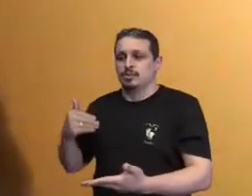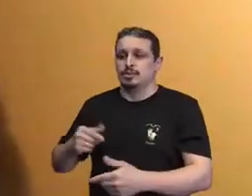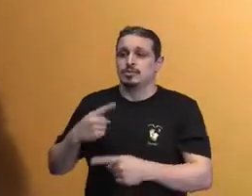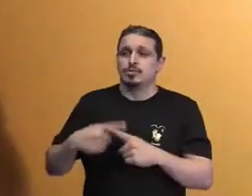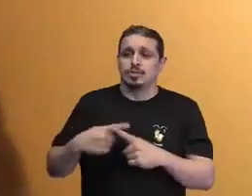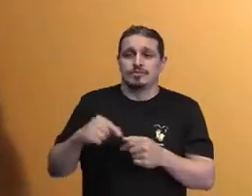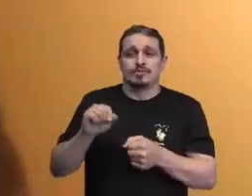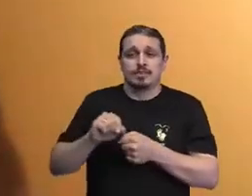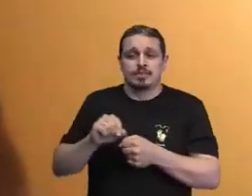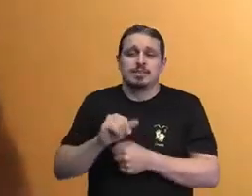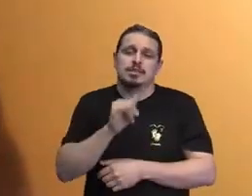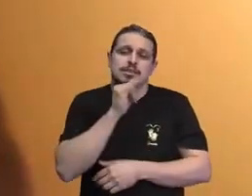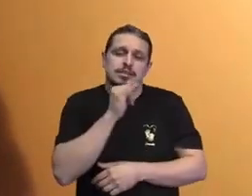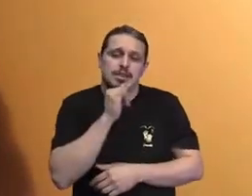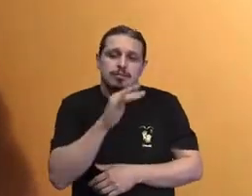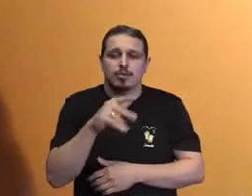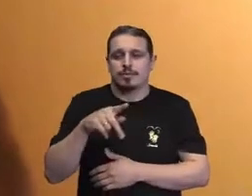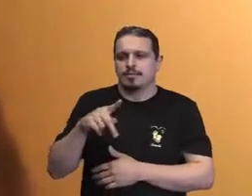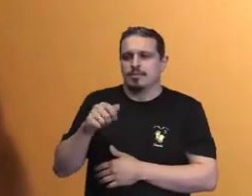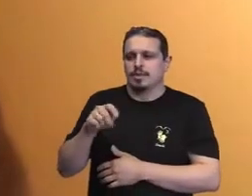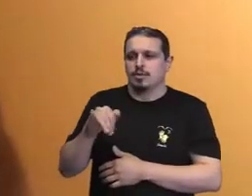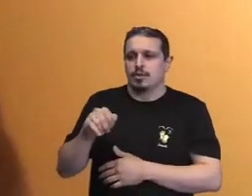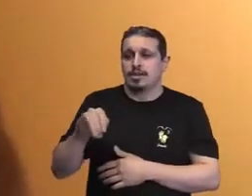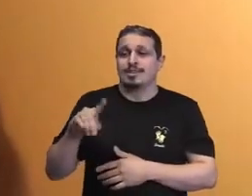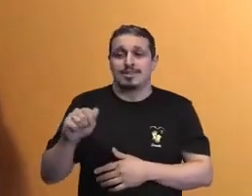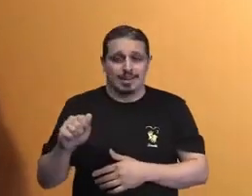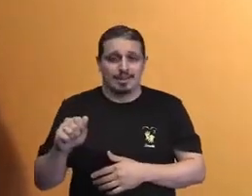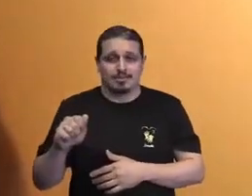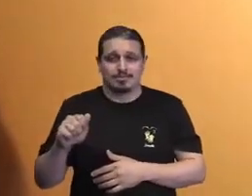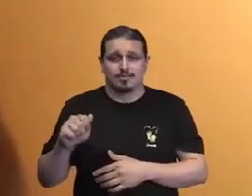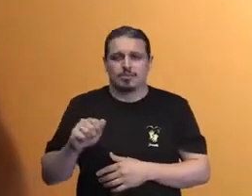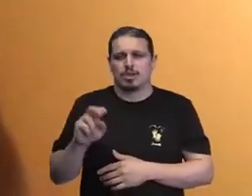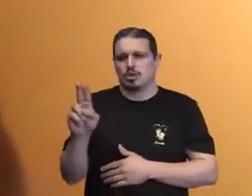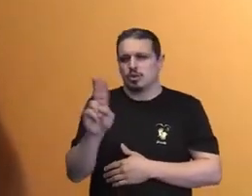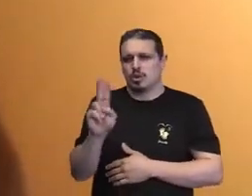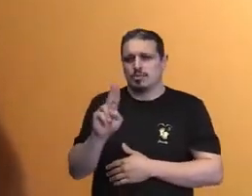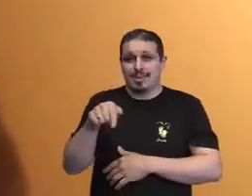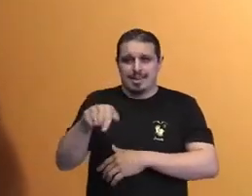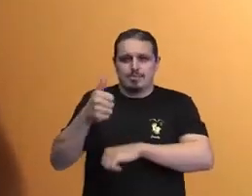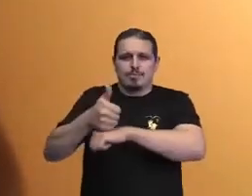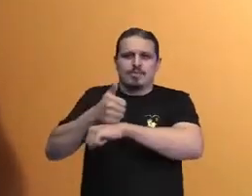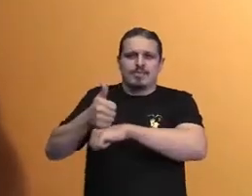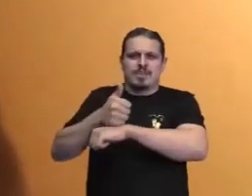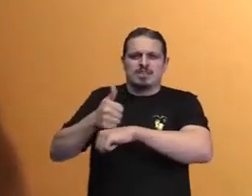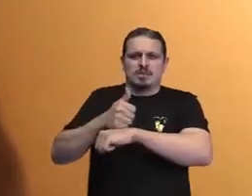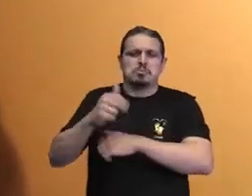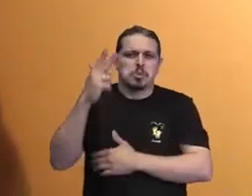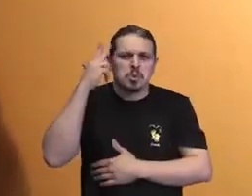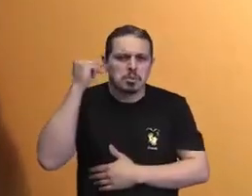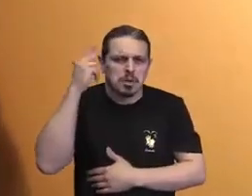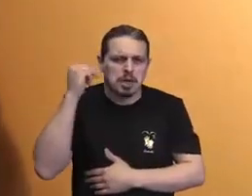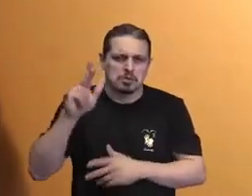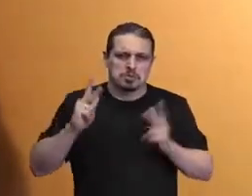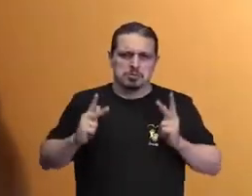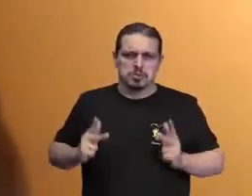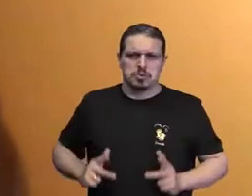parece ouro, mas não é. Ele brilha como ouro, mas não é. E era muito comum que pessoas fossem enganadas,